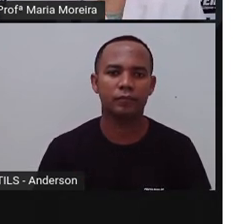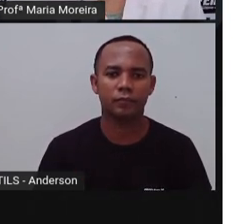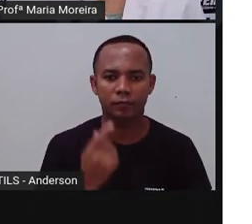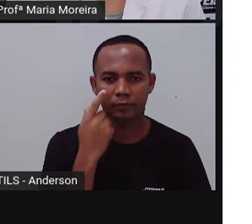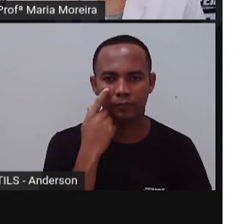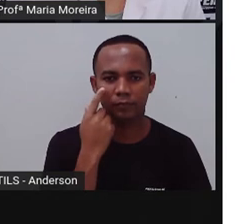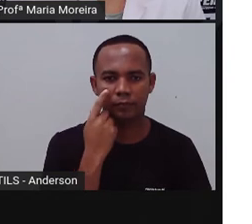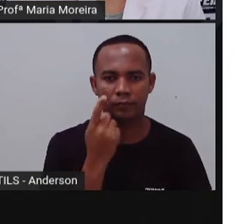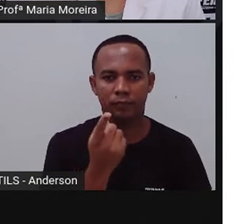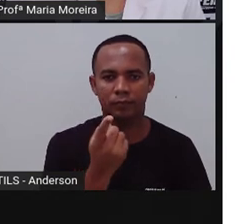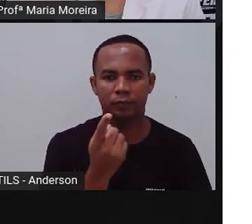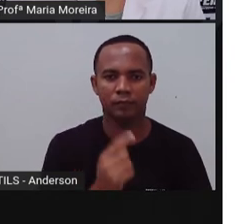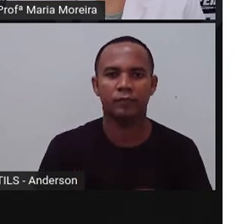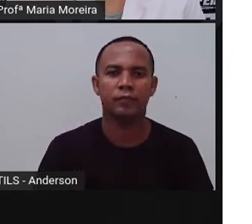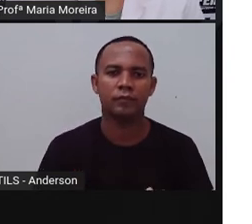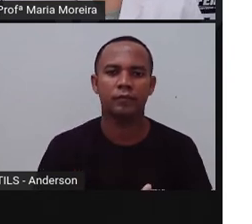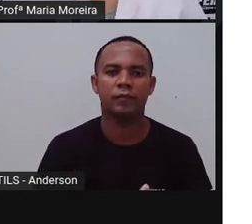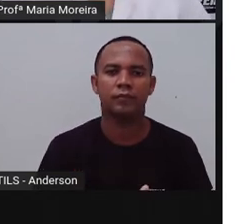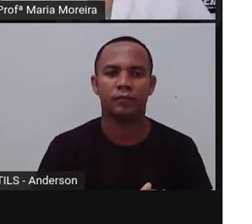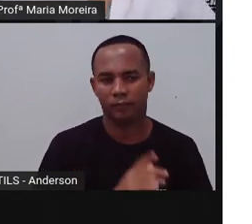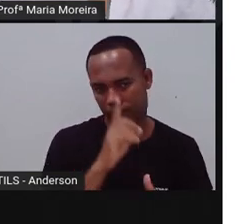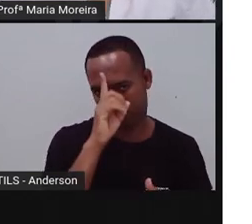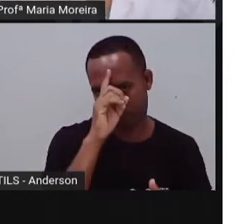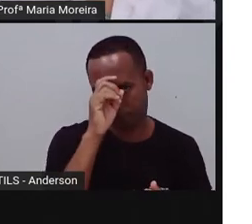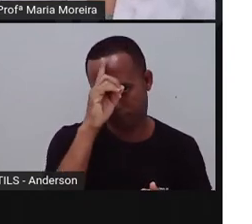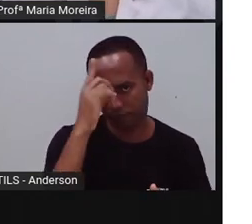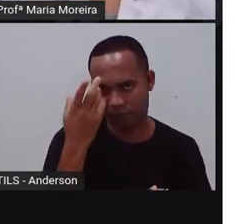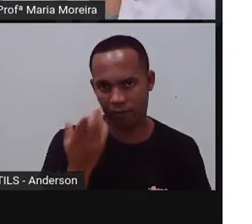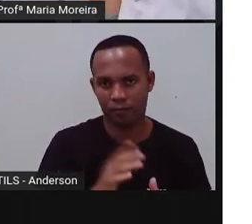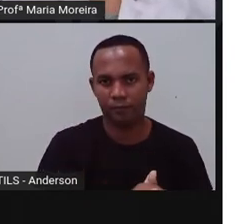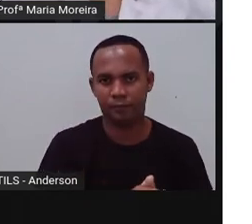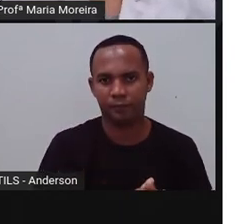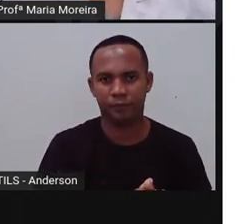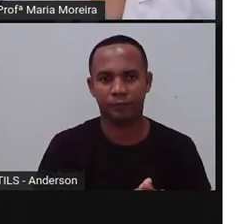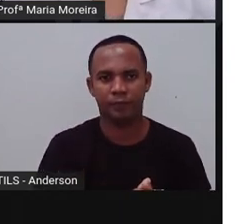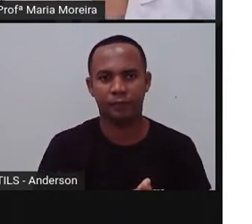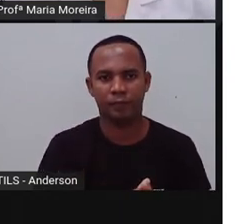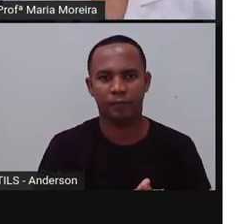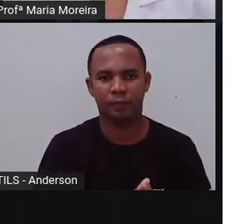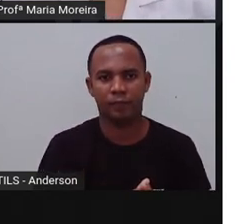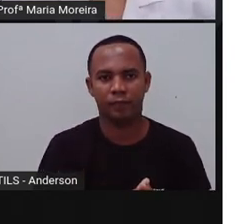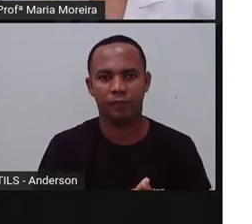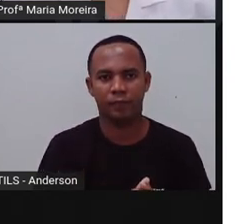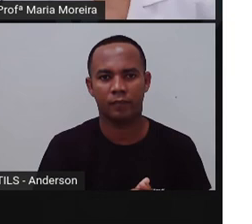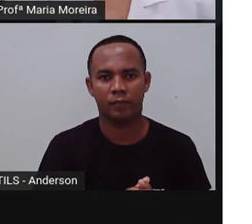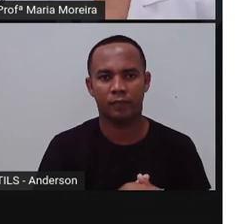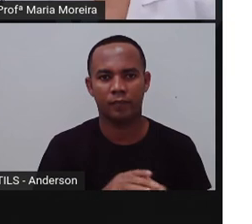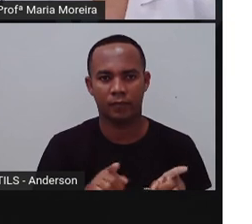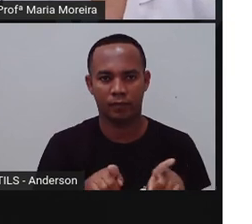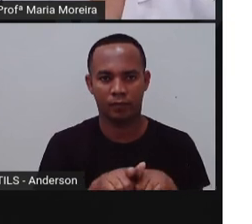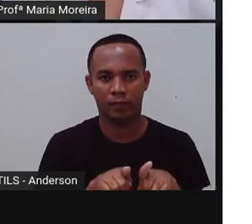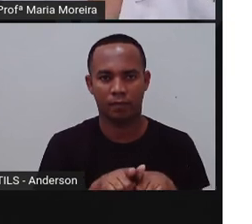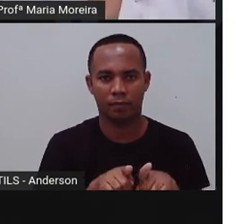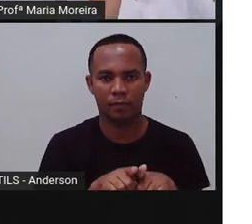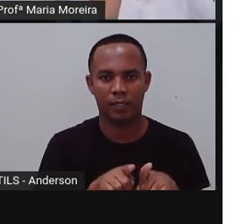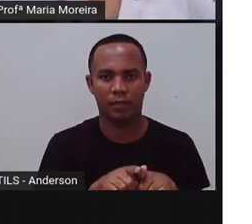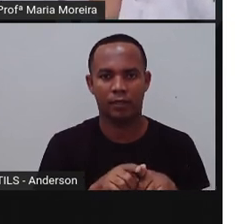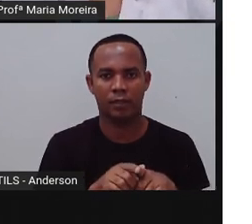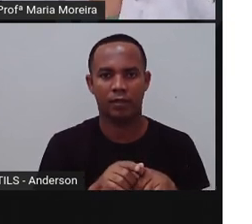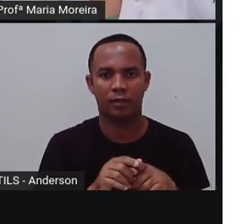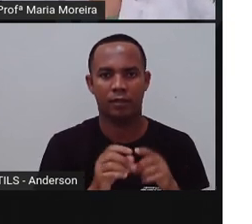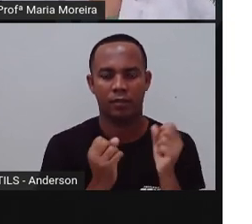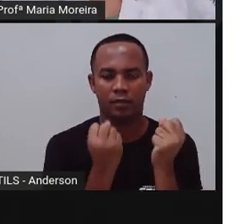acabei de vender, Anderson. A acabou de comprar o solo da mulher. Nossa. A passagem de um bem público, né? A uma empresa privada